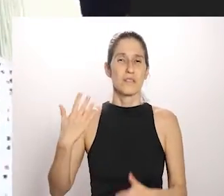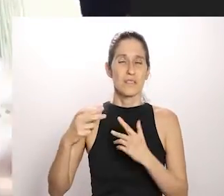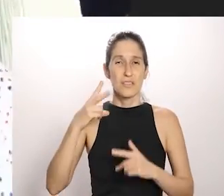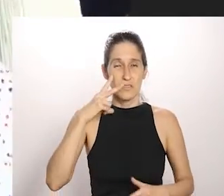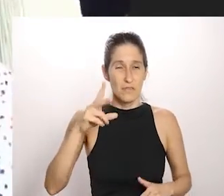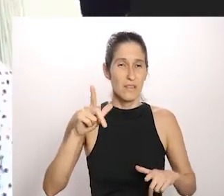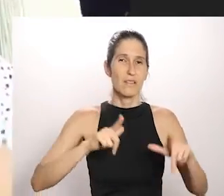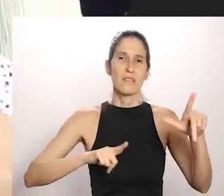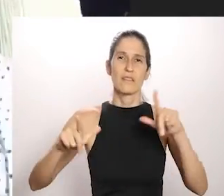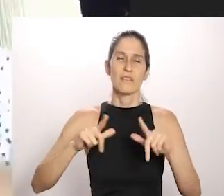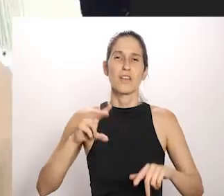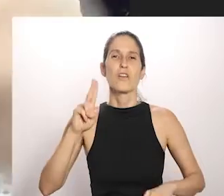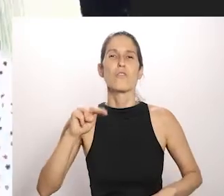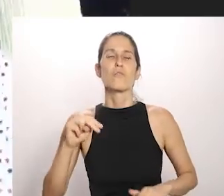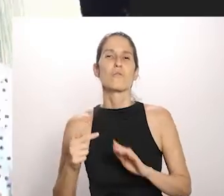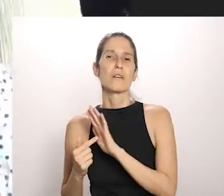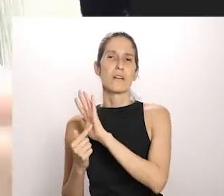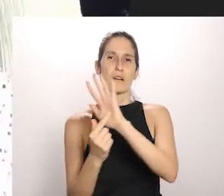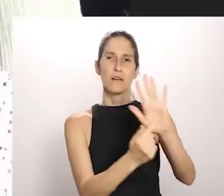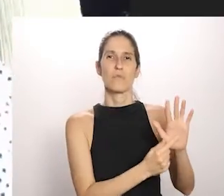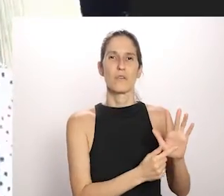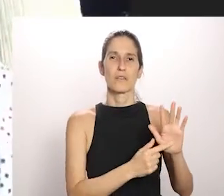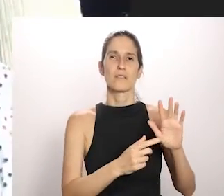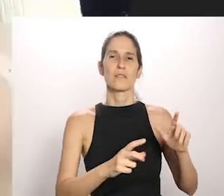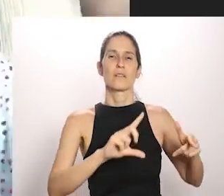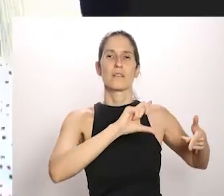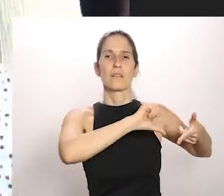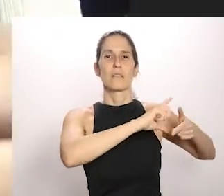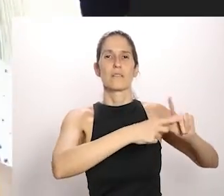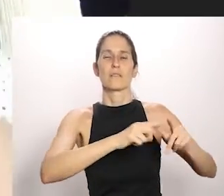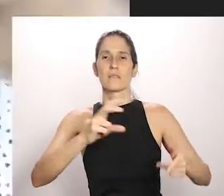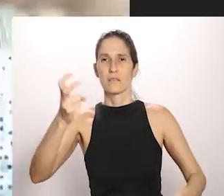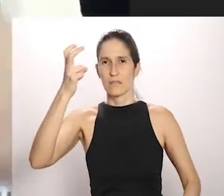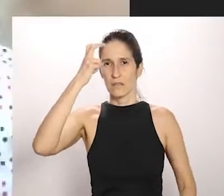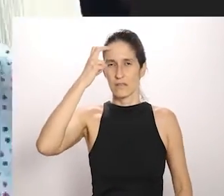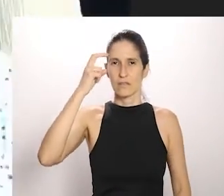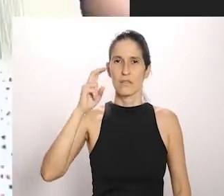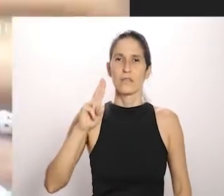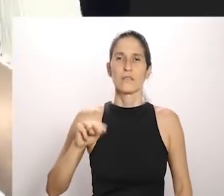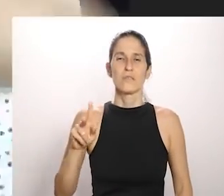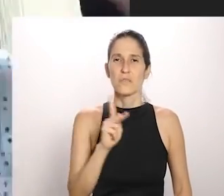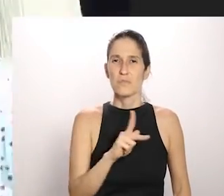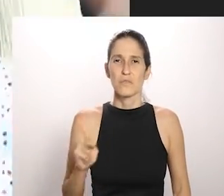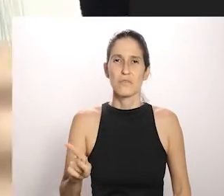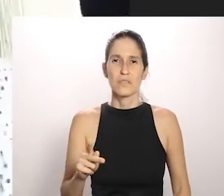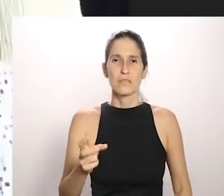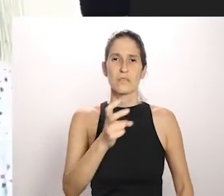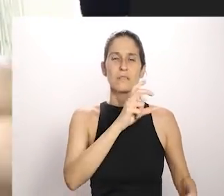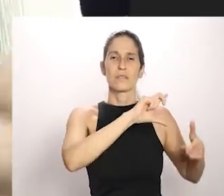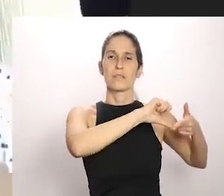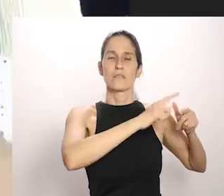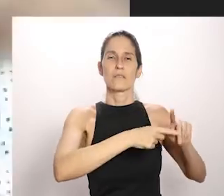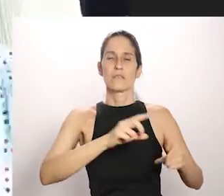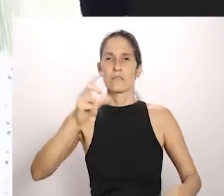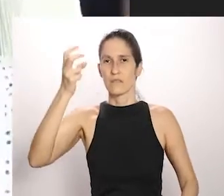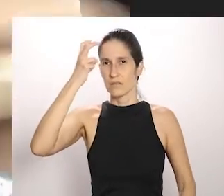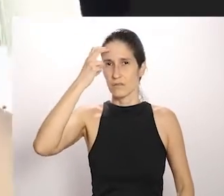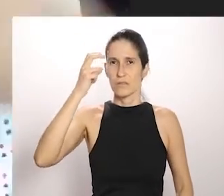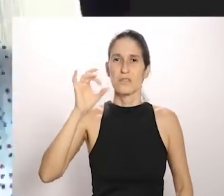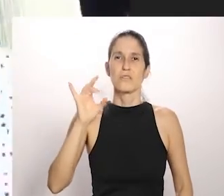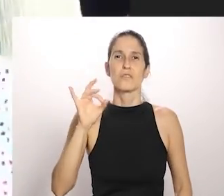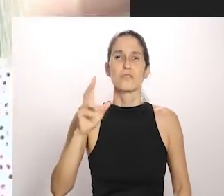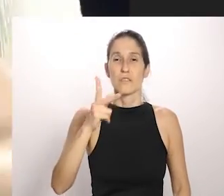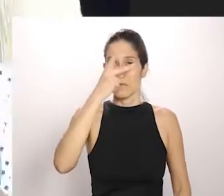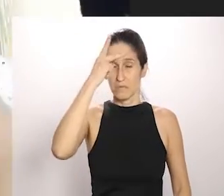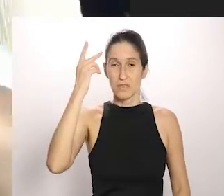abertas também, que não abriram espaço também para outros artistas, para a cultura popular, para os mestres e as mestras, sempre faz live